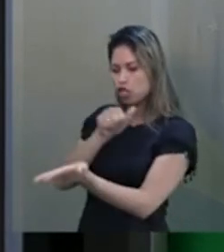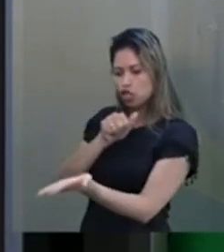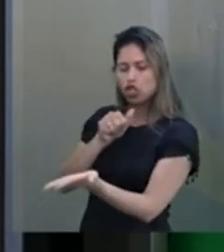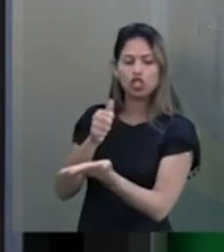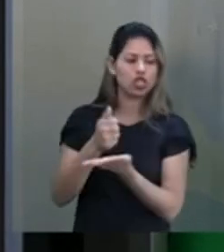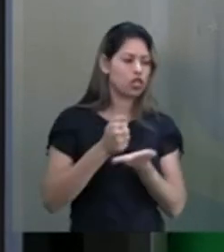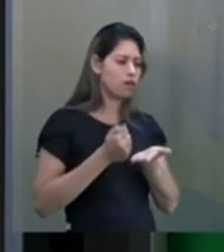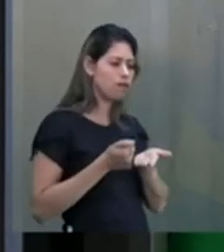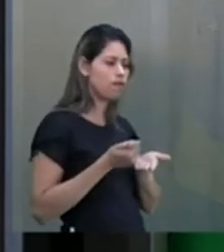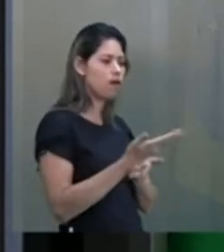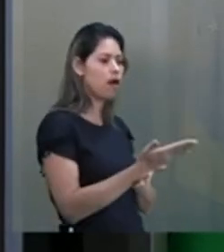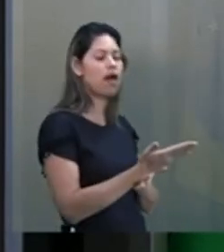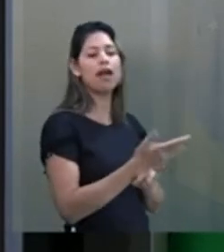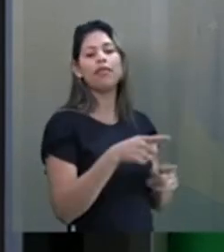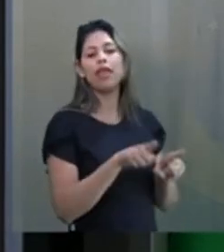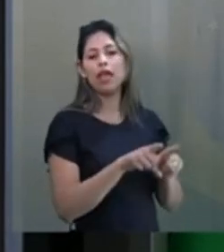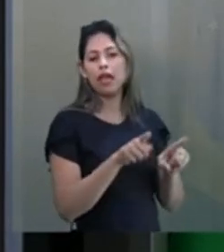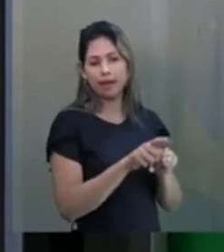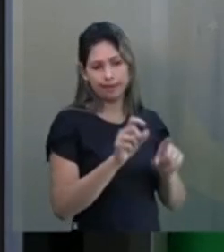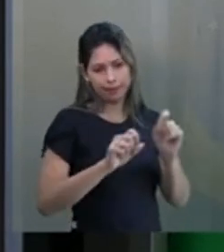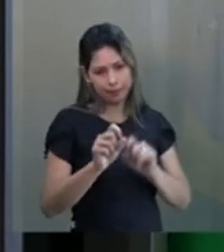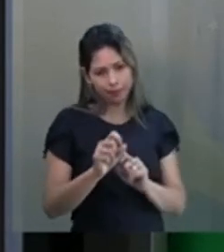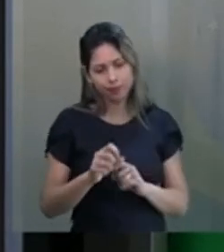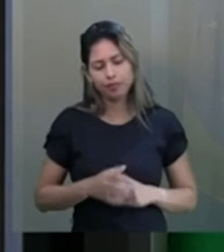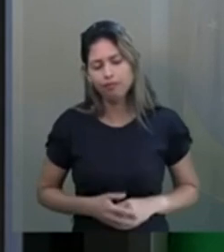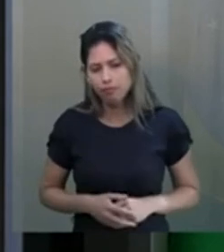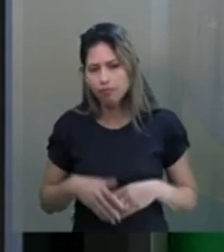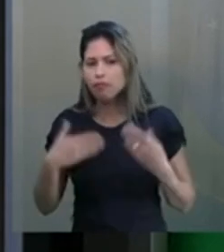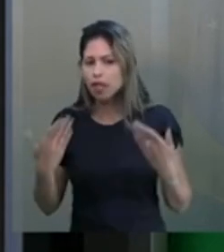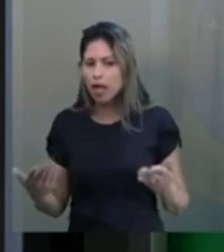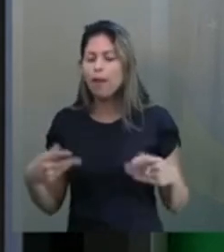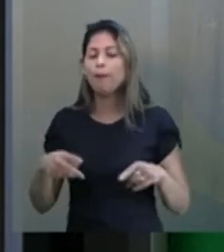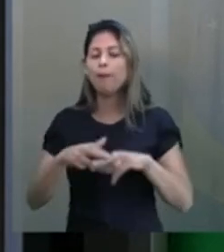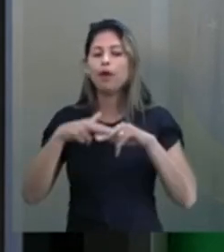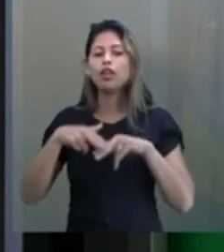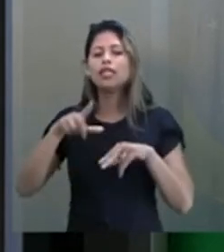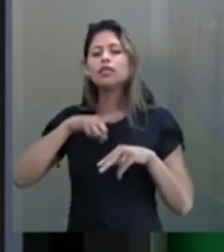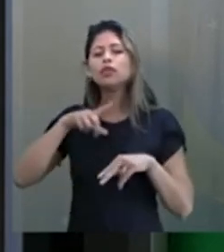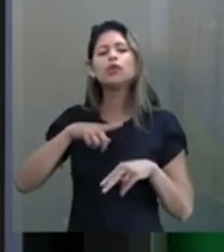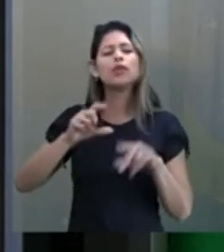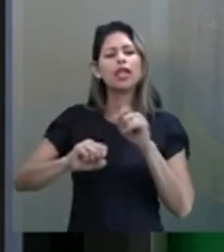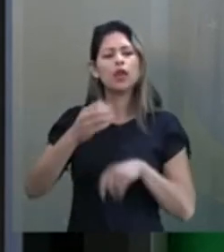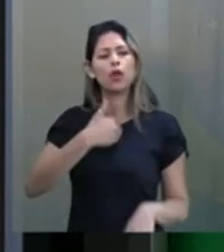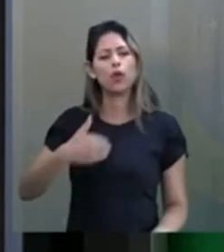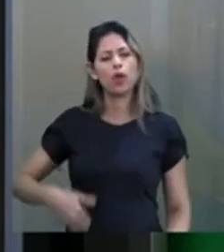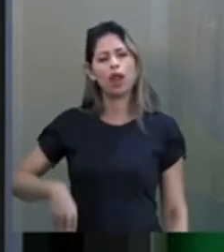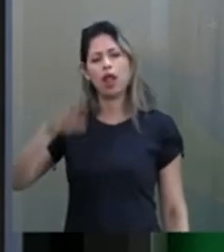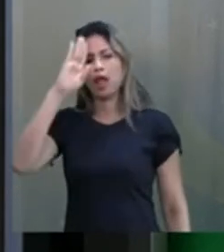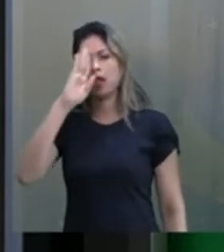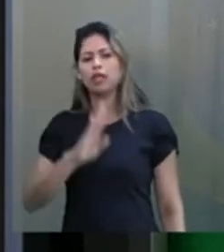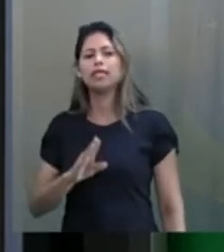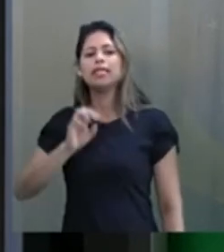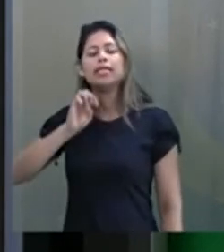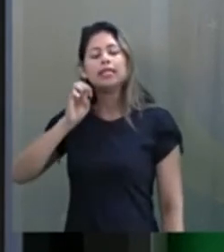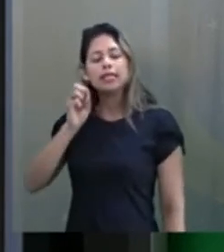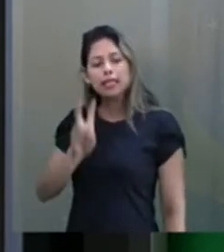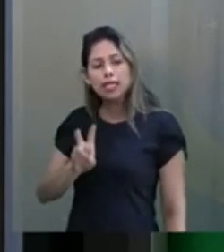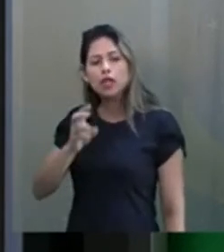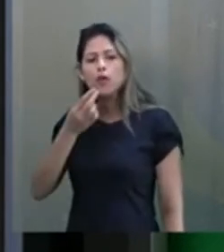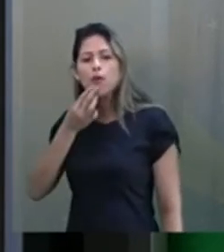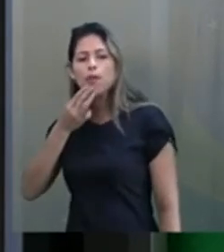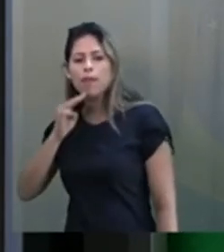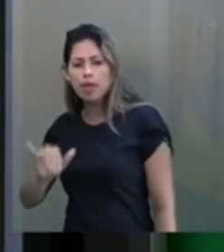rico. Isso sem falar recentemente. O Congresso Nacional aprovou e o presidente da República sancionou 5 bilhões de reais